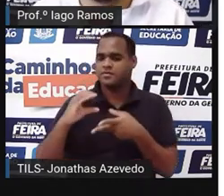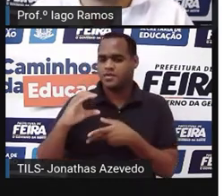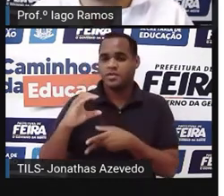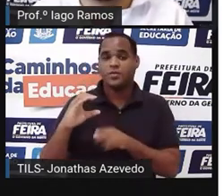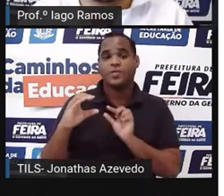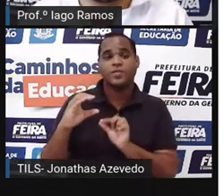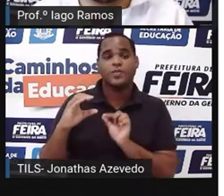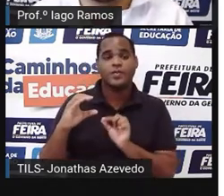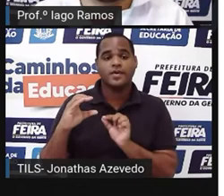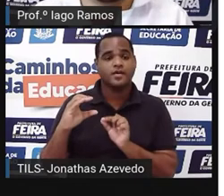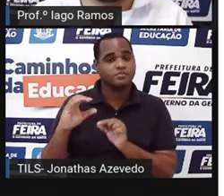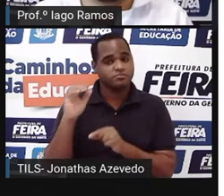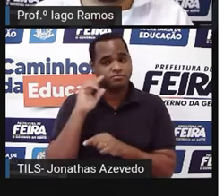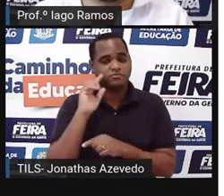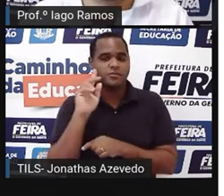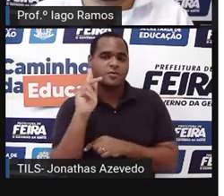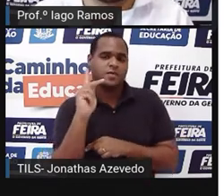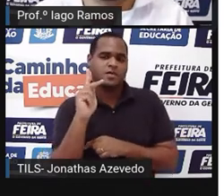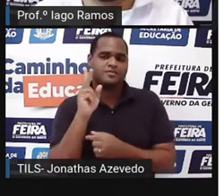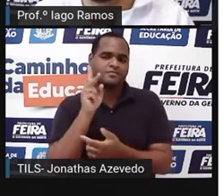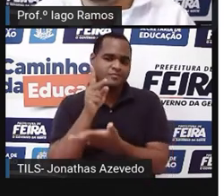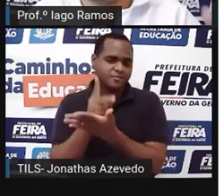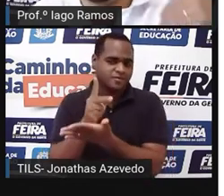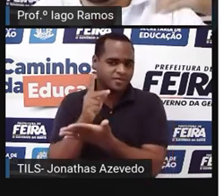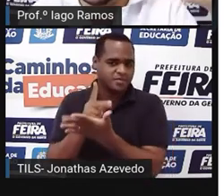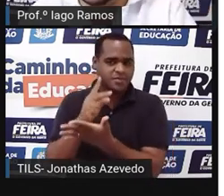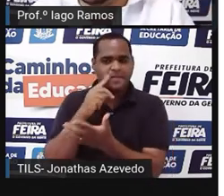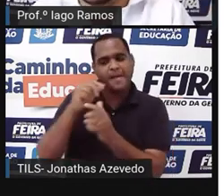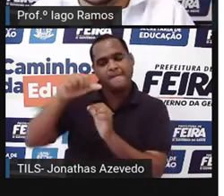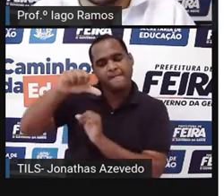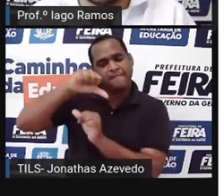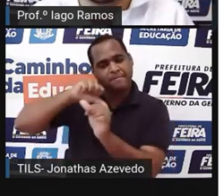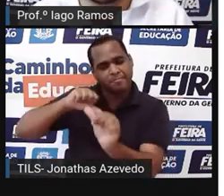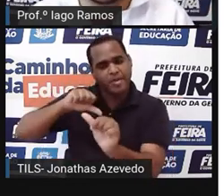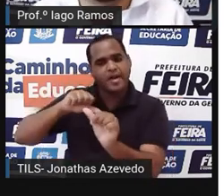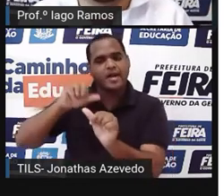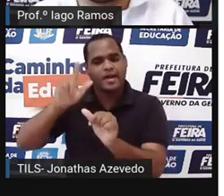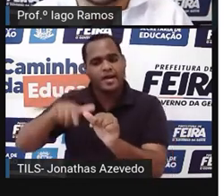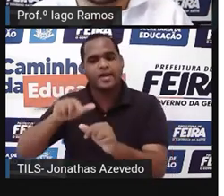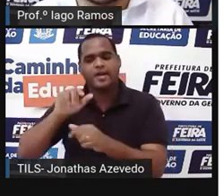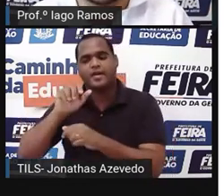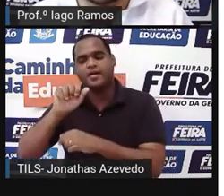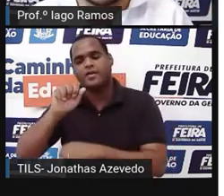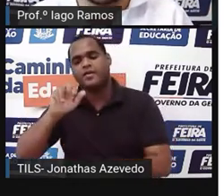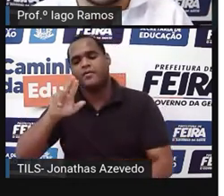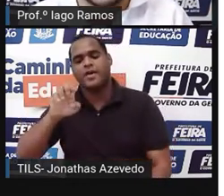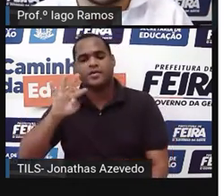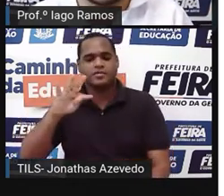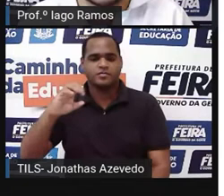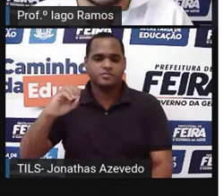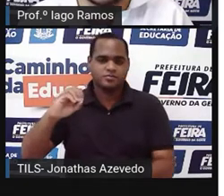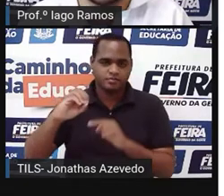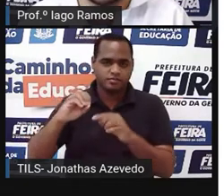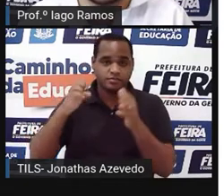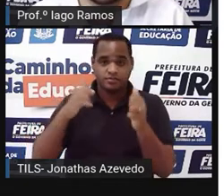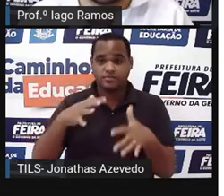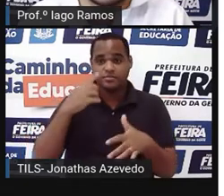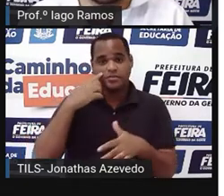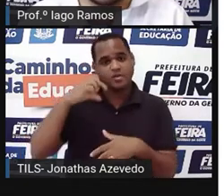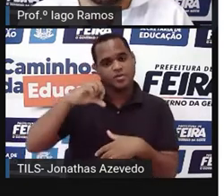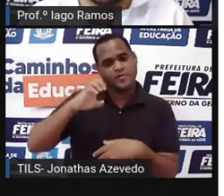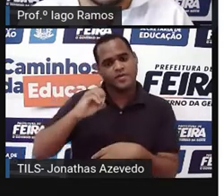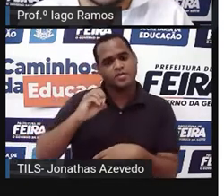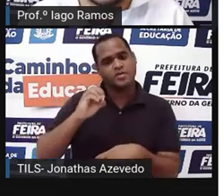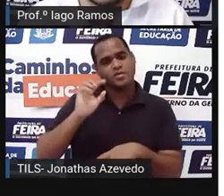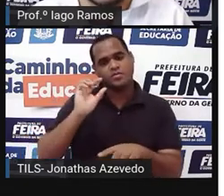A hipotenusa sempre fica do lado oposto ao ângulo reto. Então, se o ângulo reto tá aqui, o